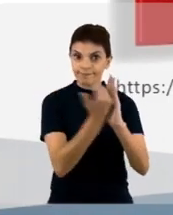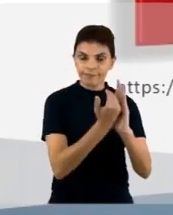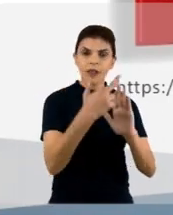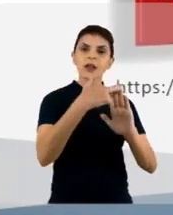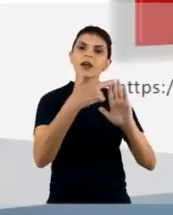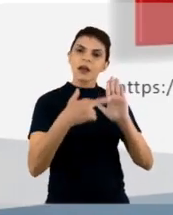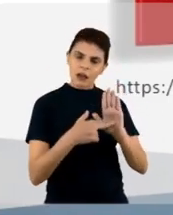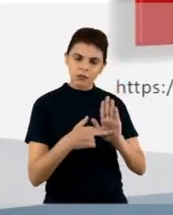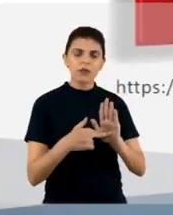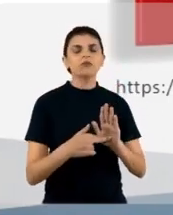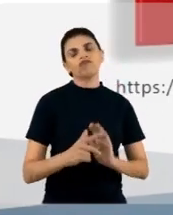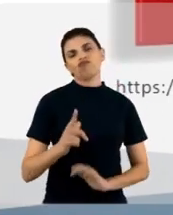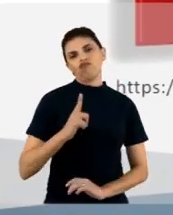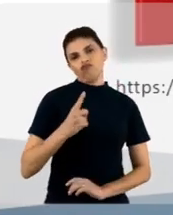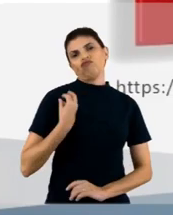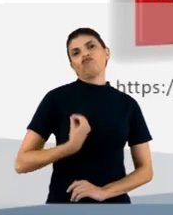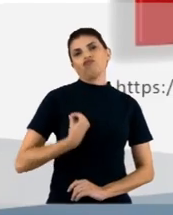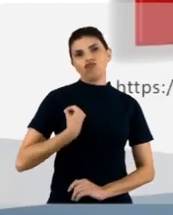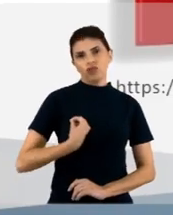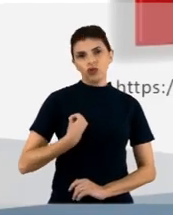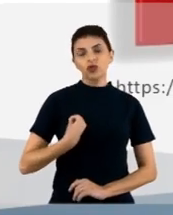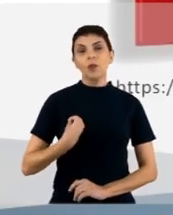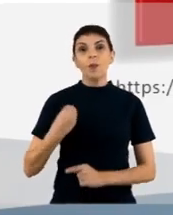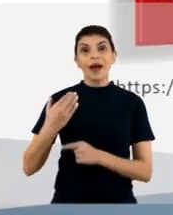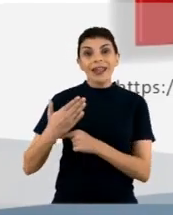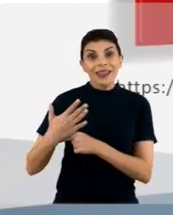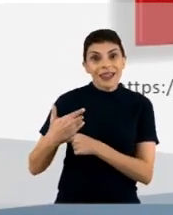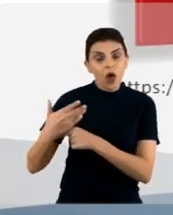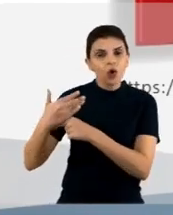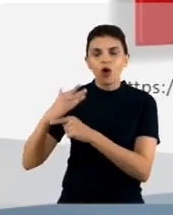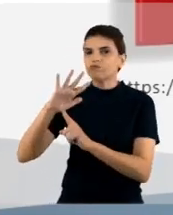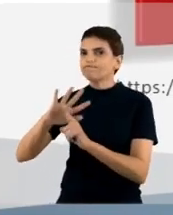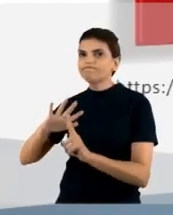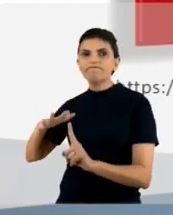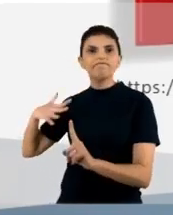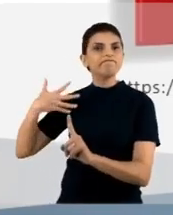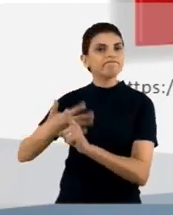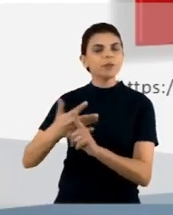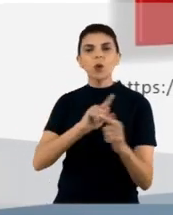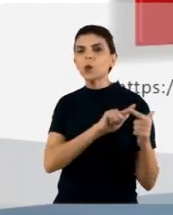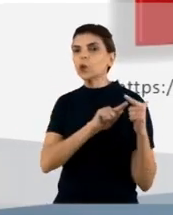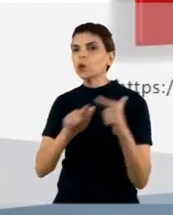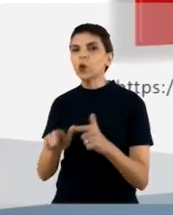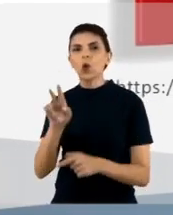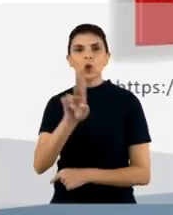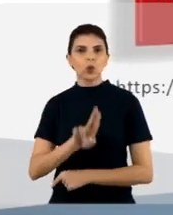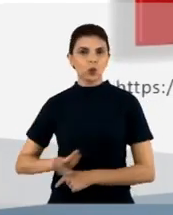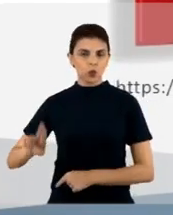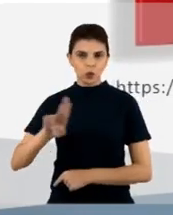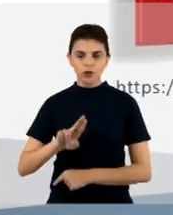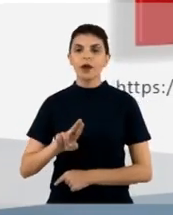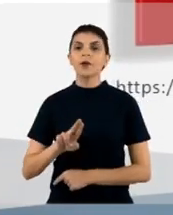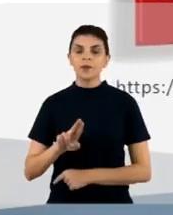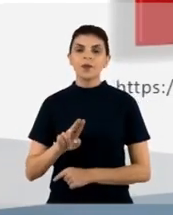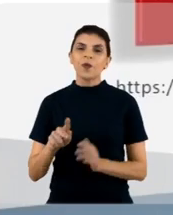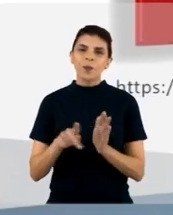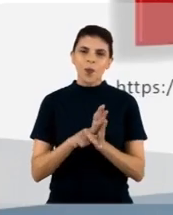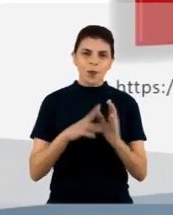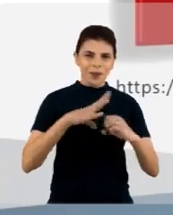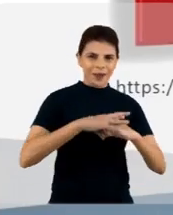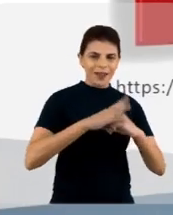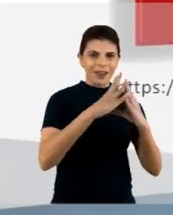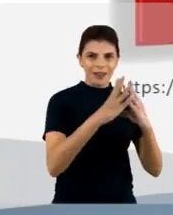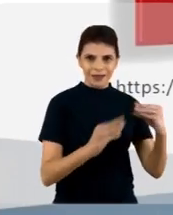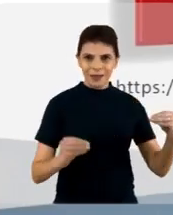nós também temos uma outra tecnologia bastante utilizada no desenvolvimento de anticorpos monoclonais